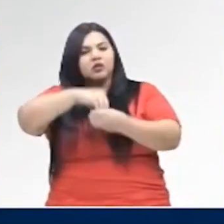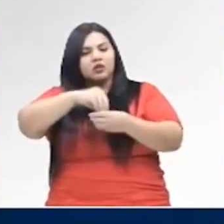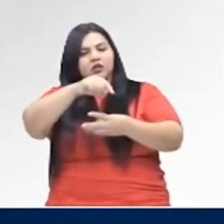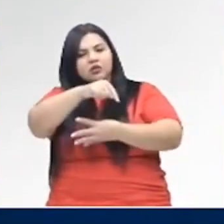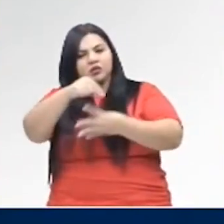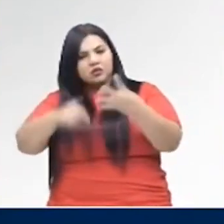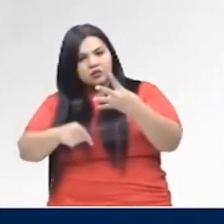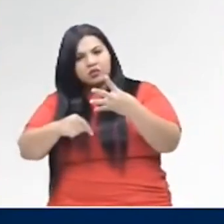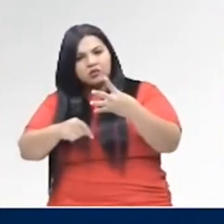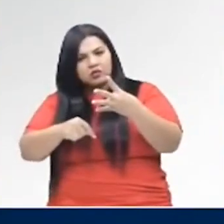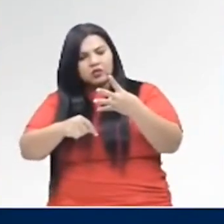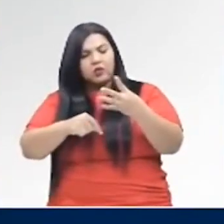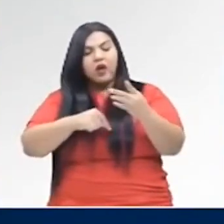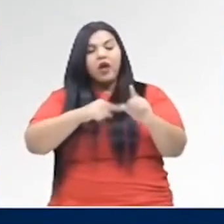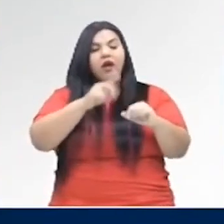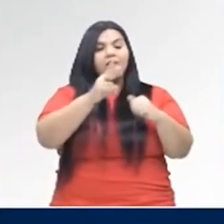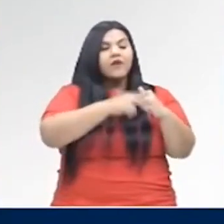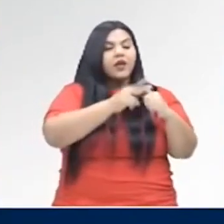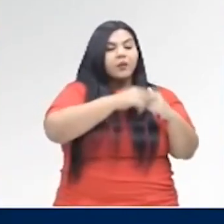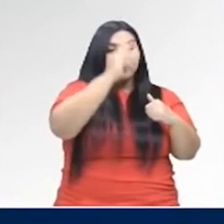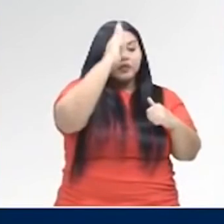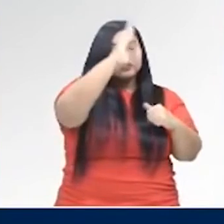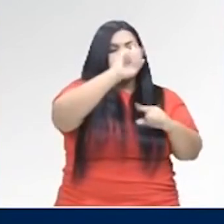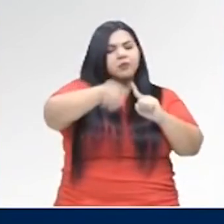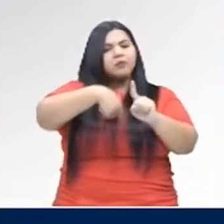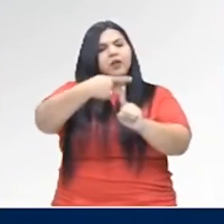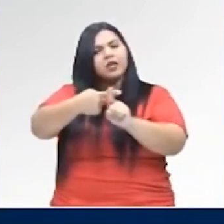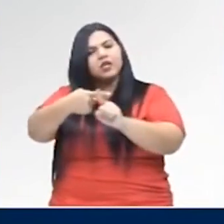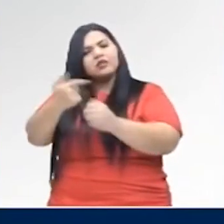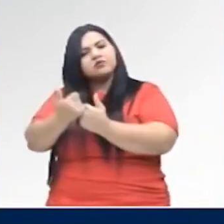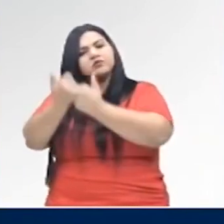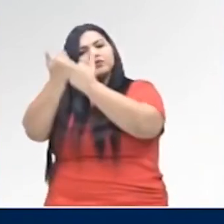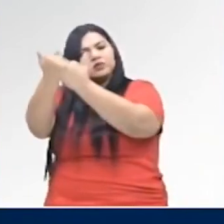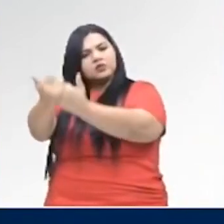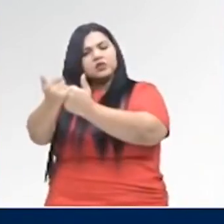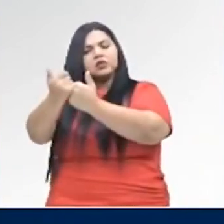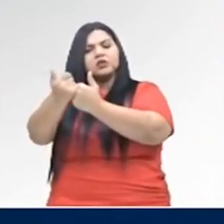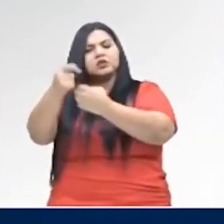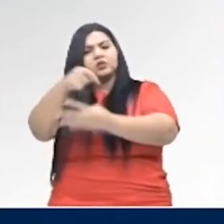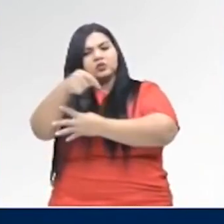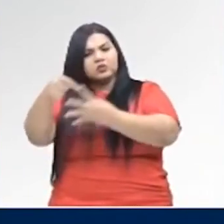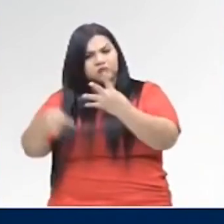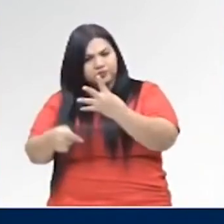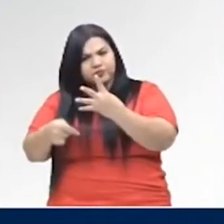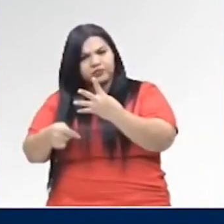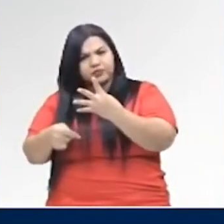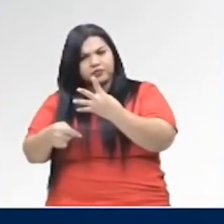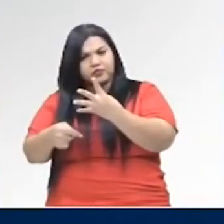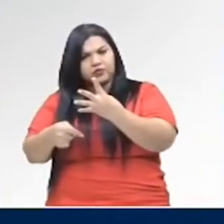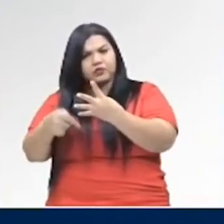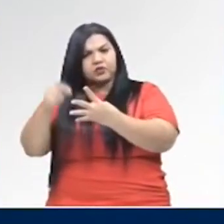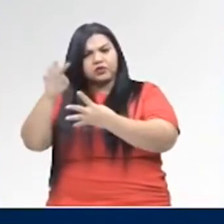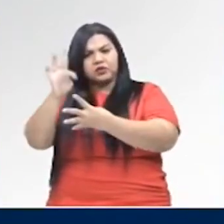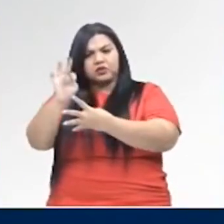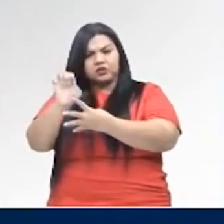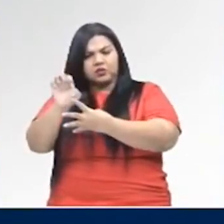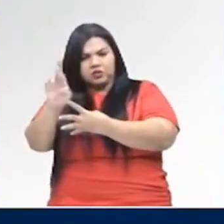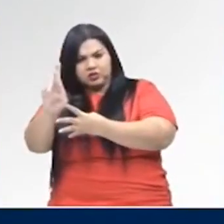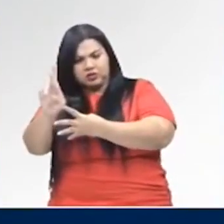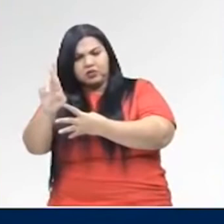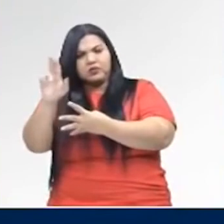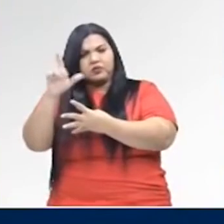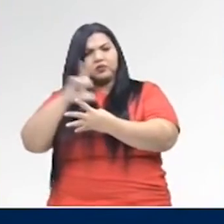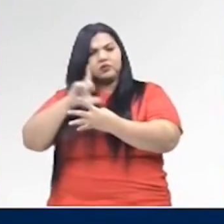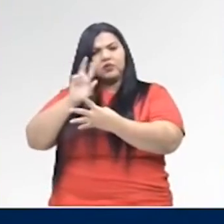auxiliar e um verbo principal. E os verbos mais empregados são estes aí, como o ter, que eu empreguei, não tenho